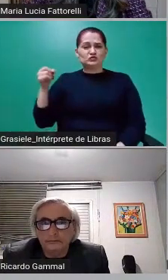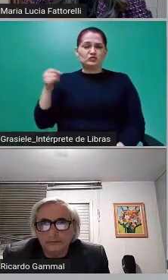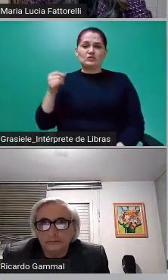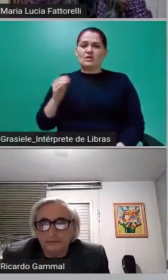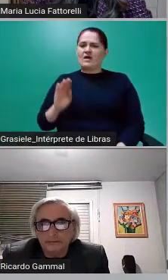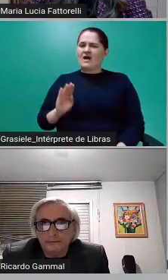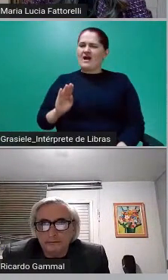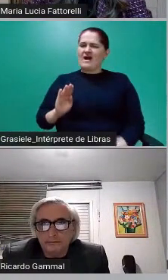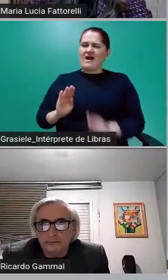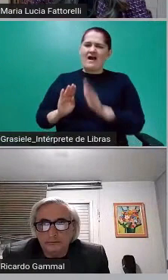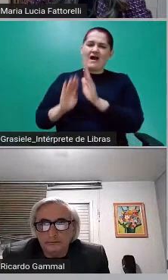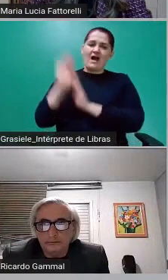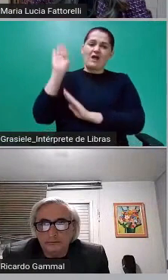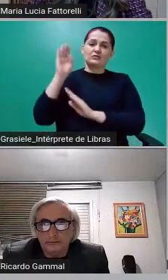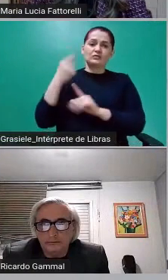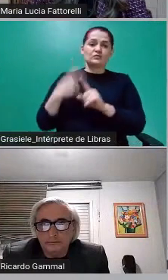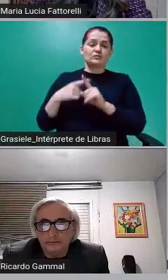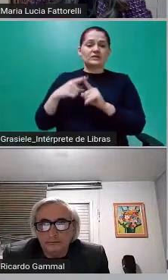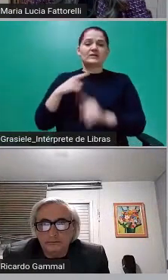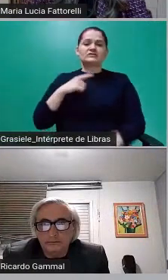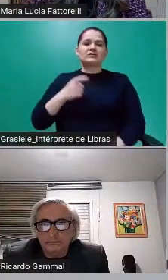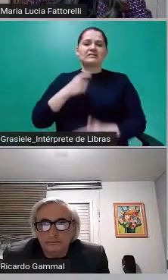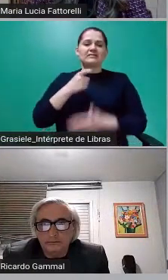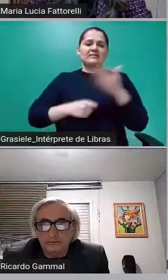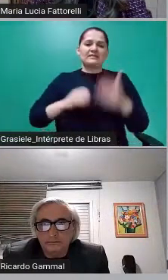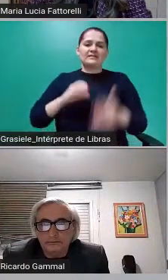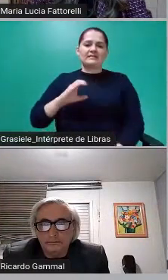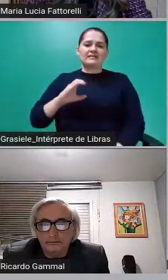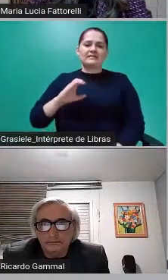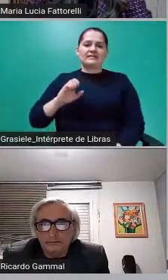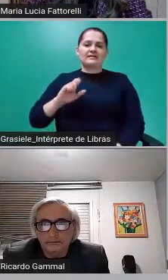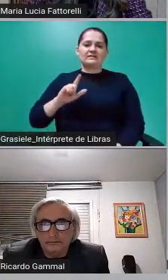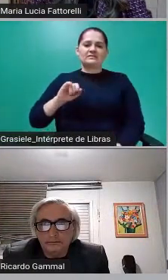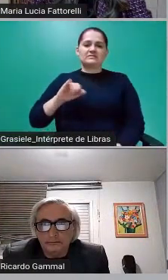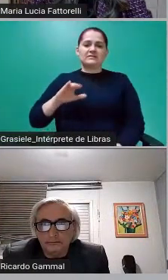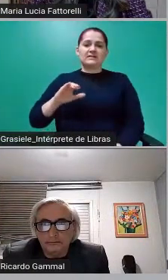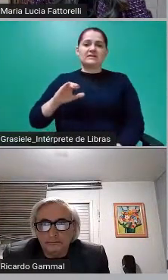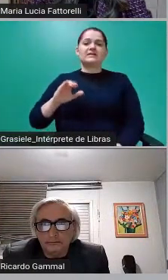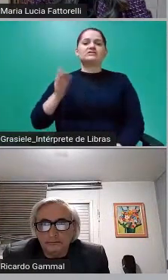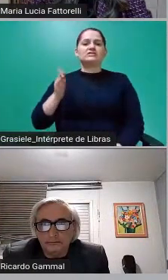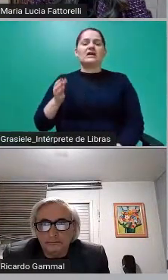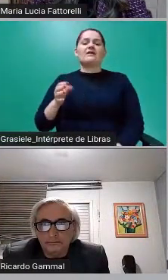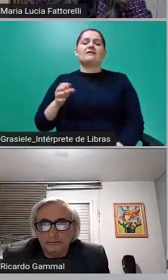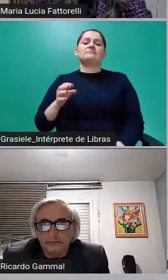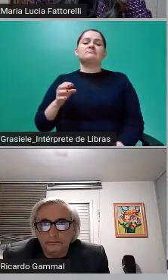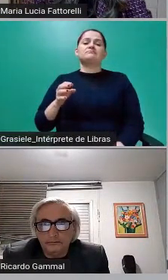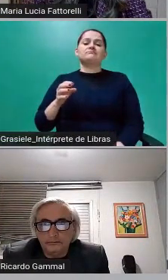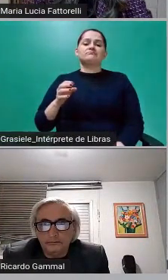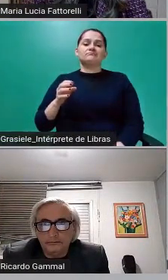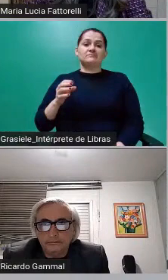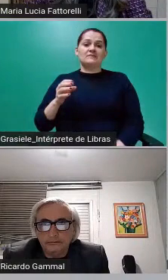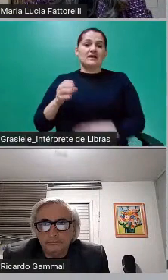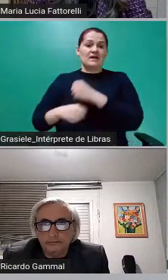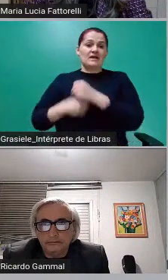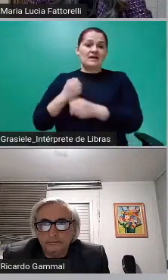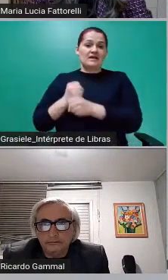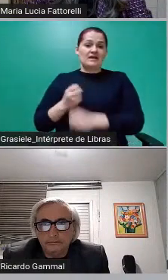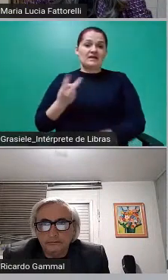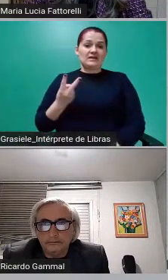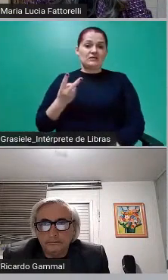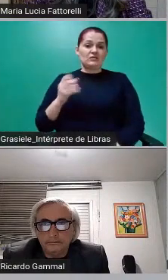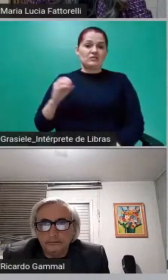% no governo do Fernando Henrique Cardoso, essa dívida chega no ano de 2000 no valor de